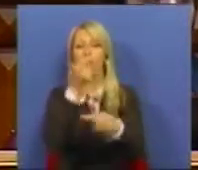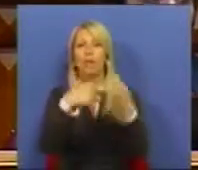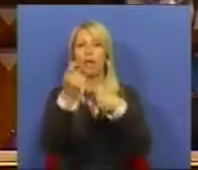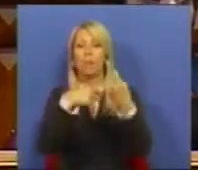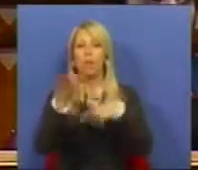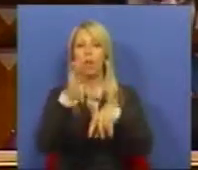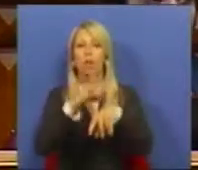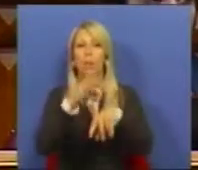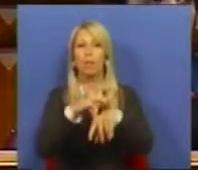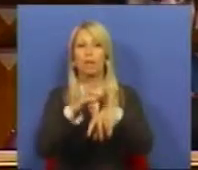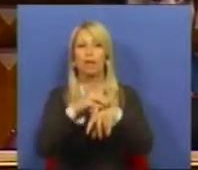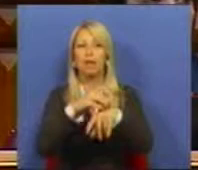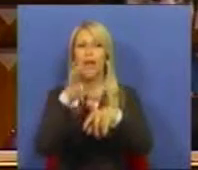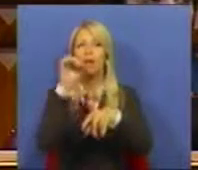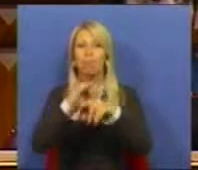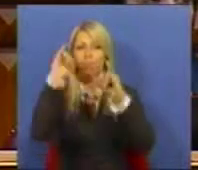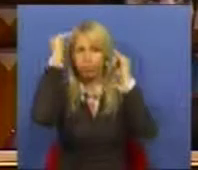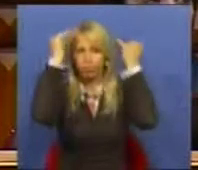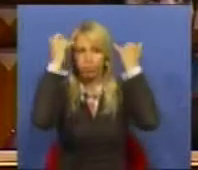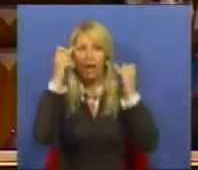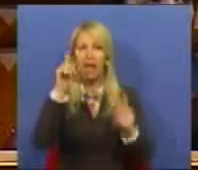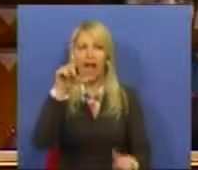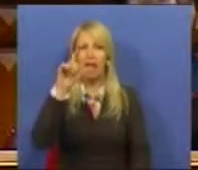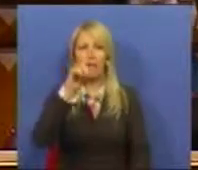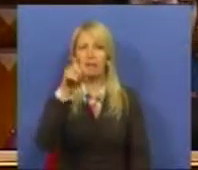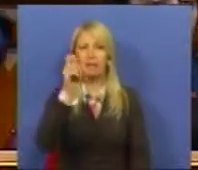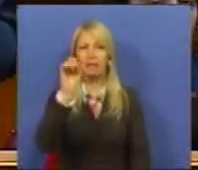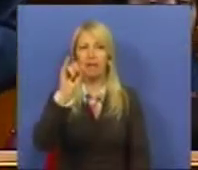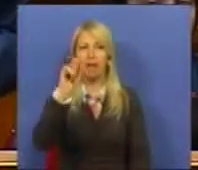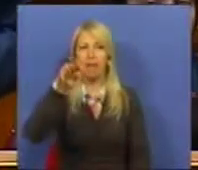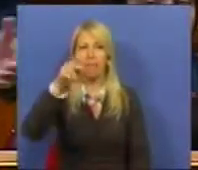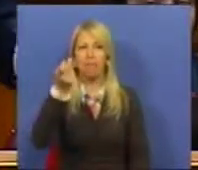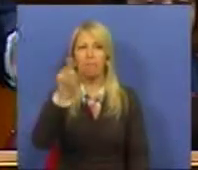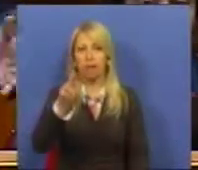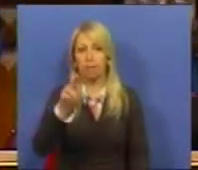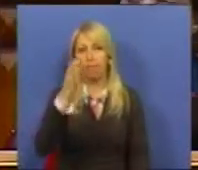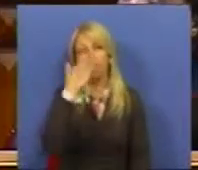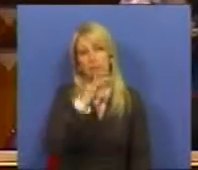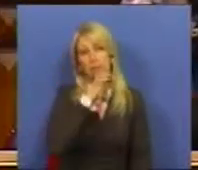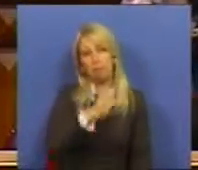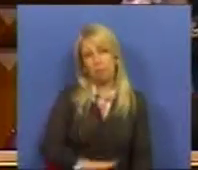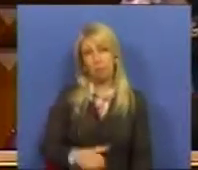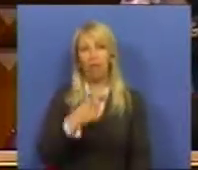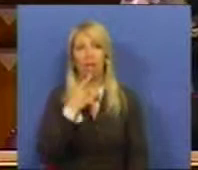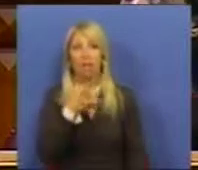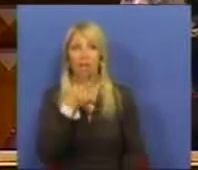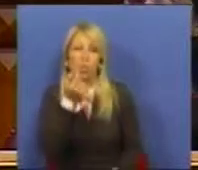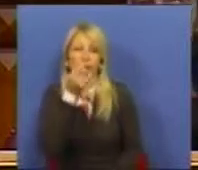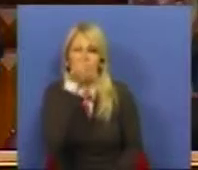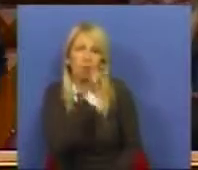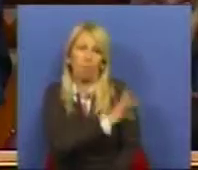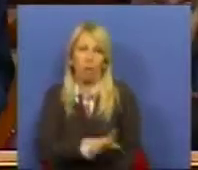da doença de Alzheimer. Curiosamente, e com, se me permitem a expressão, um pouco de hipocrisia,